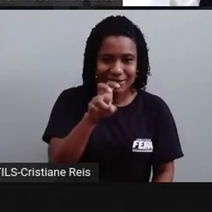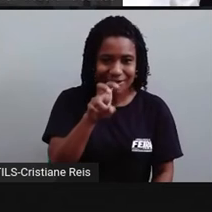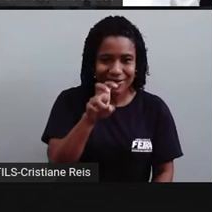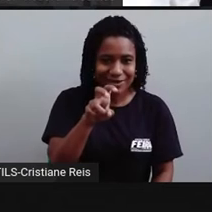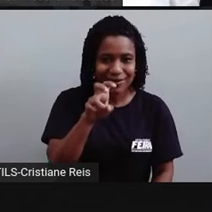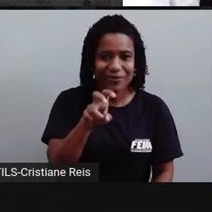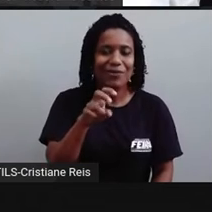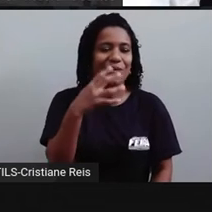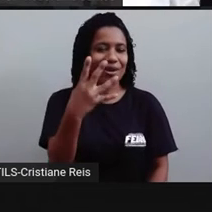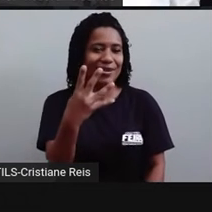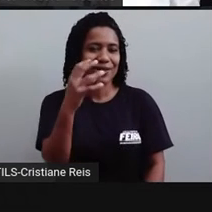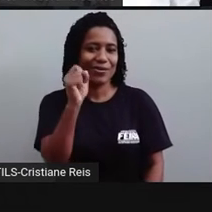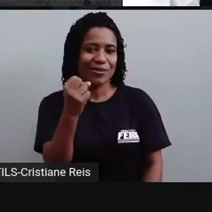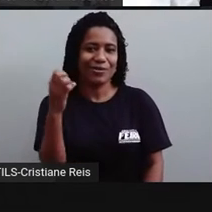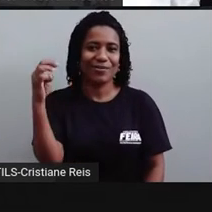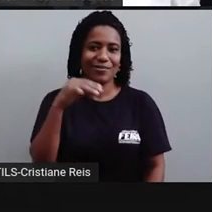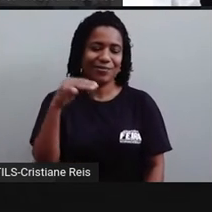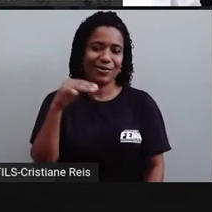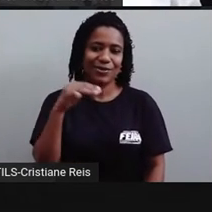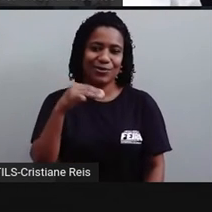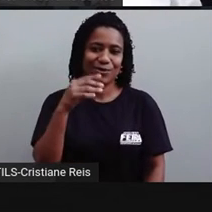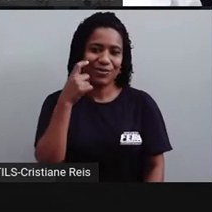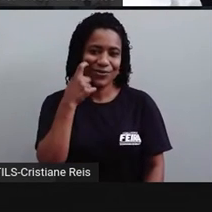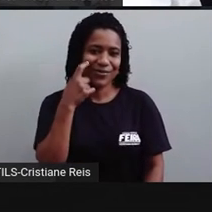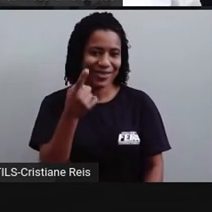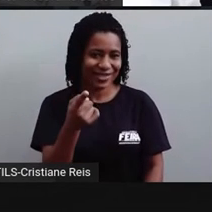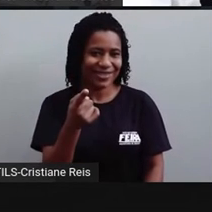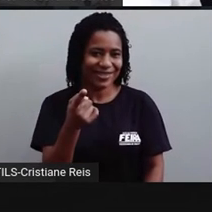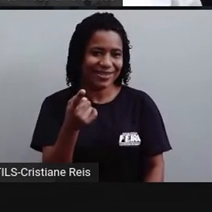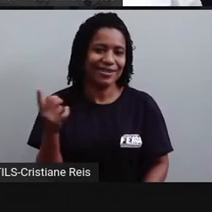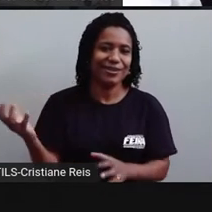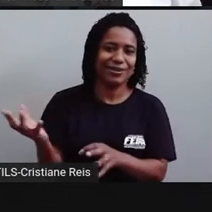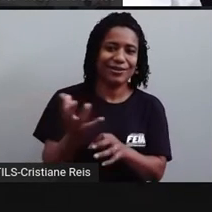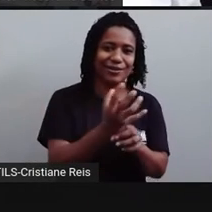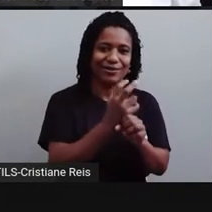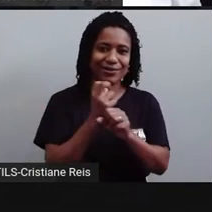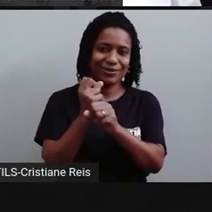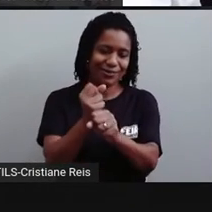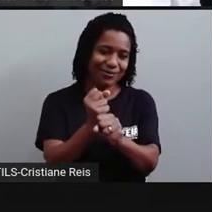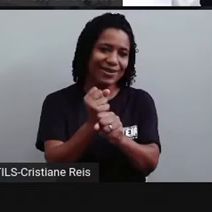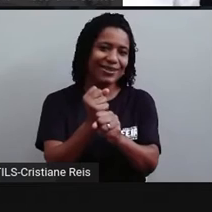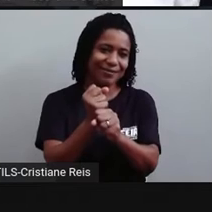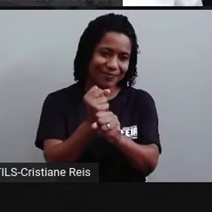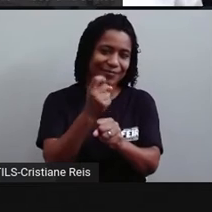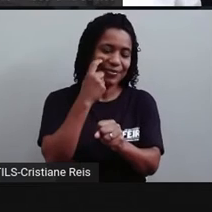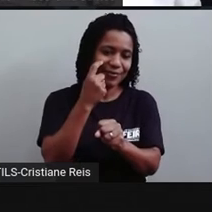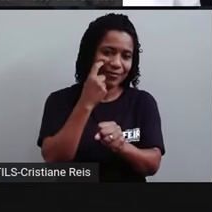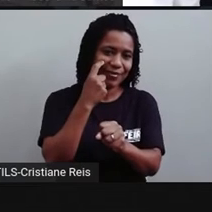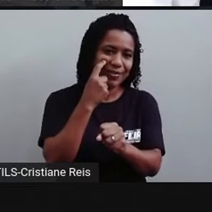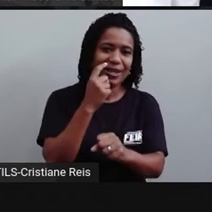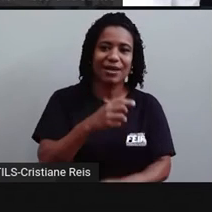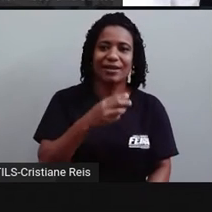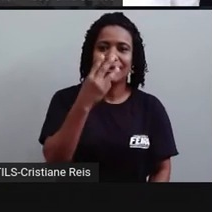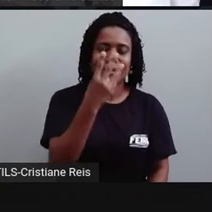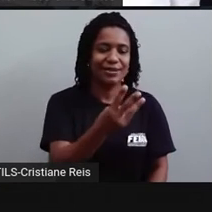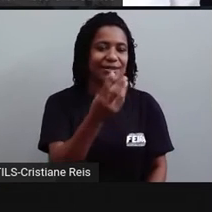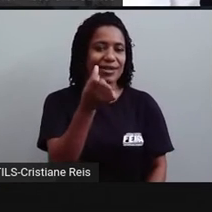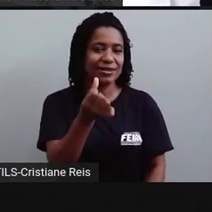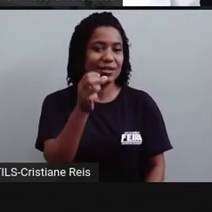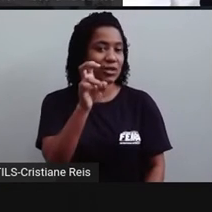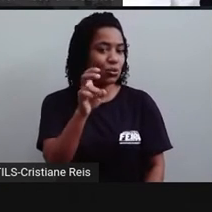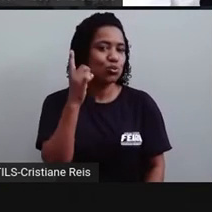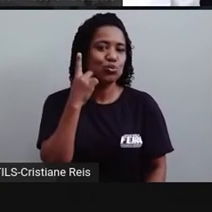formar o ano de sexto? Aqui, mais uma vez, ó. E isso daqui é o ano civil, 365 dias